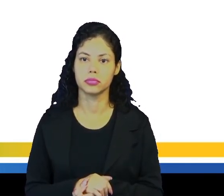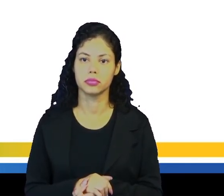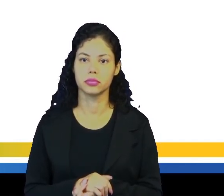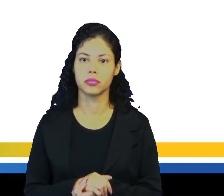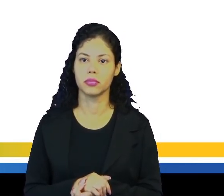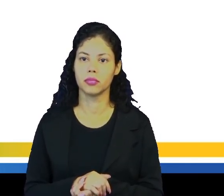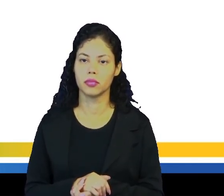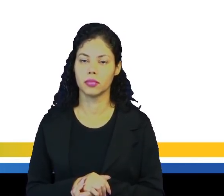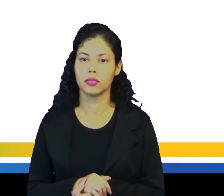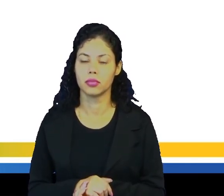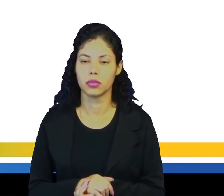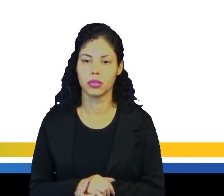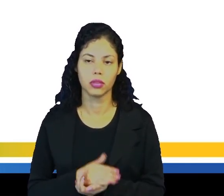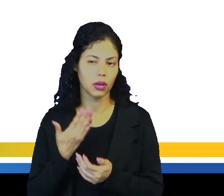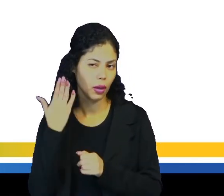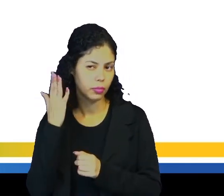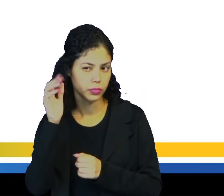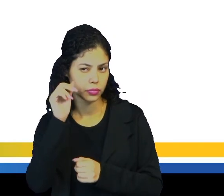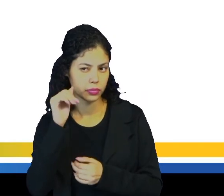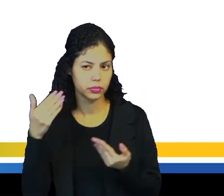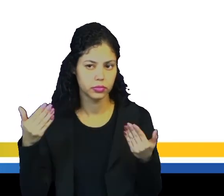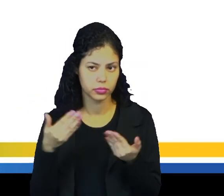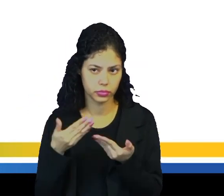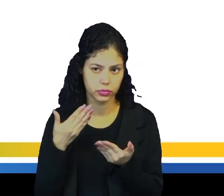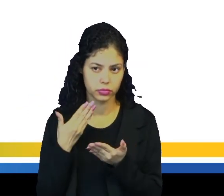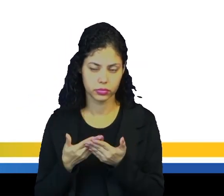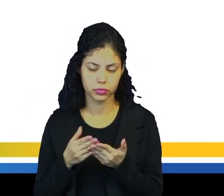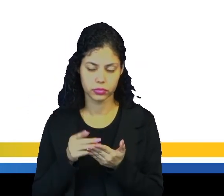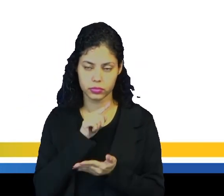aprendemos na aula de hoje sobre pontuação.